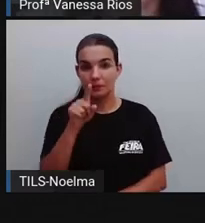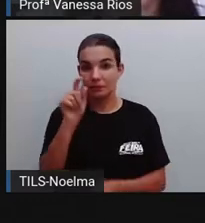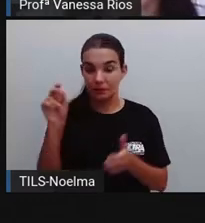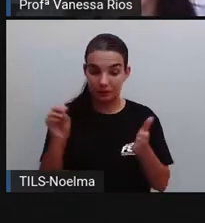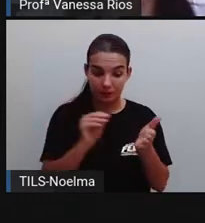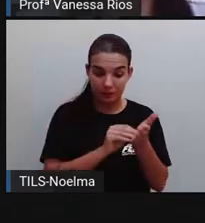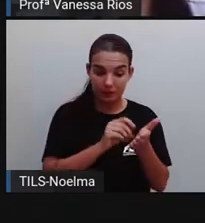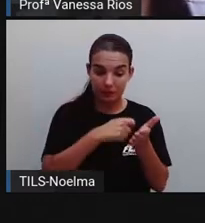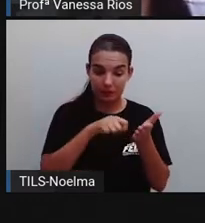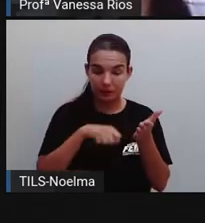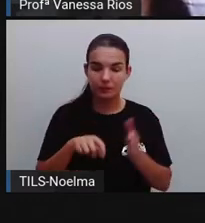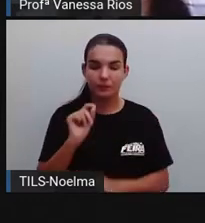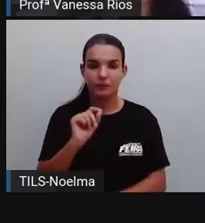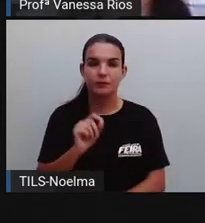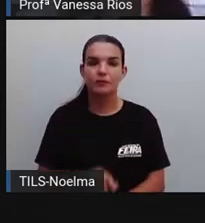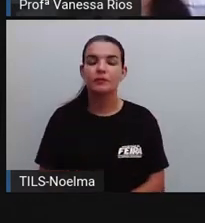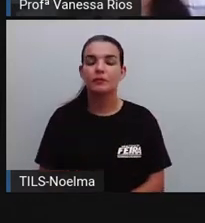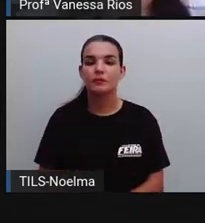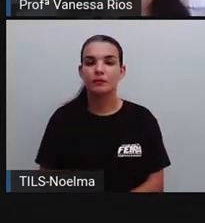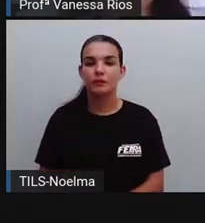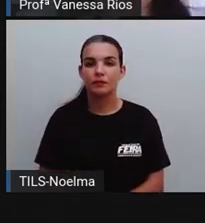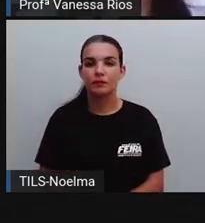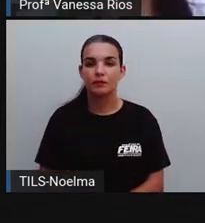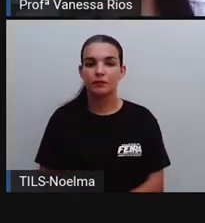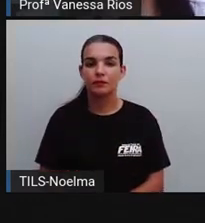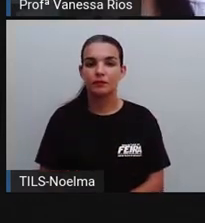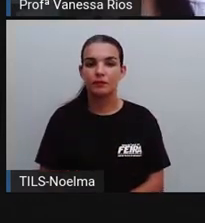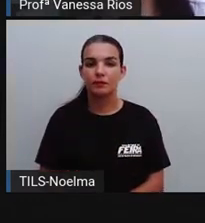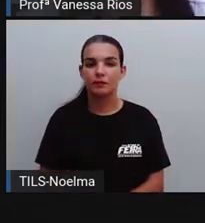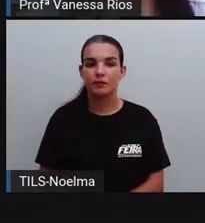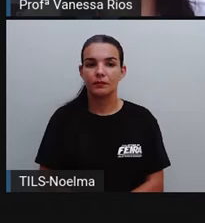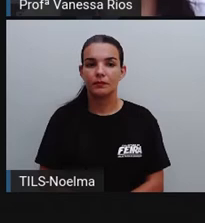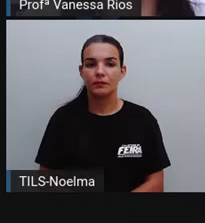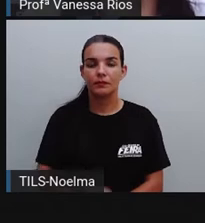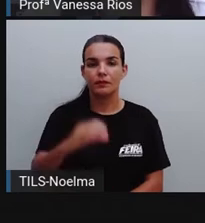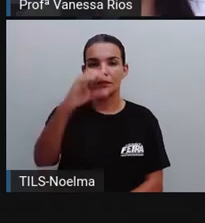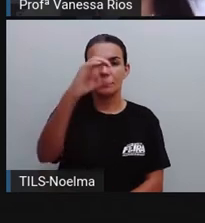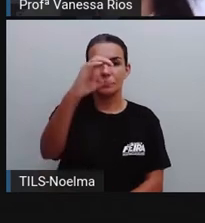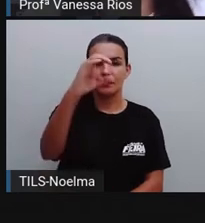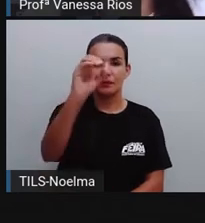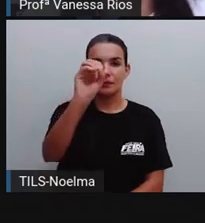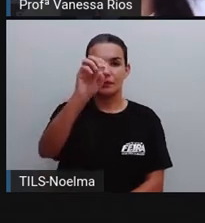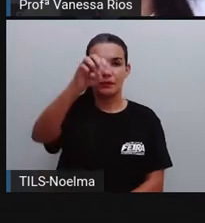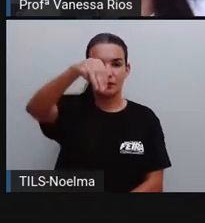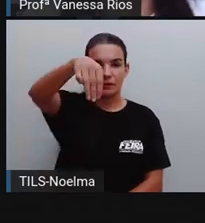escrever, é a palavra comparar.